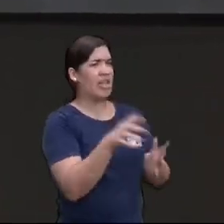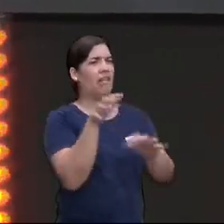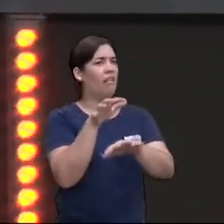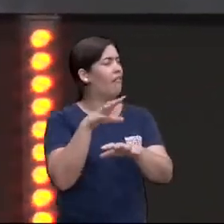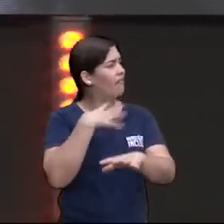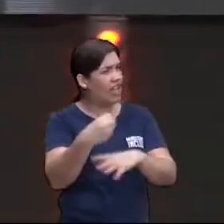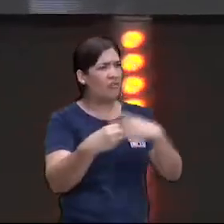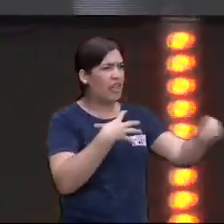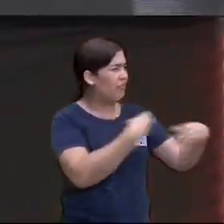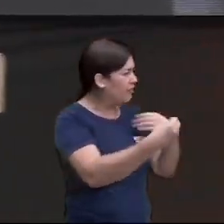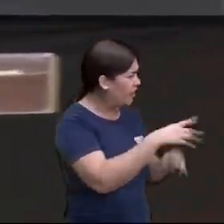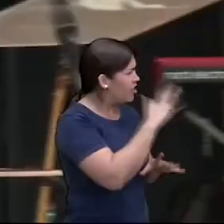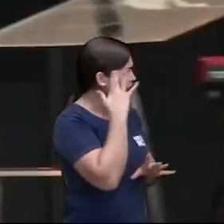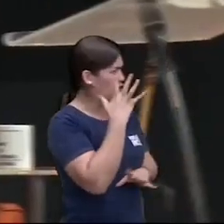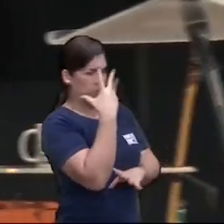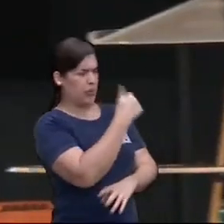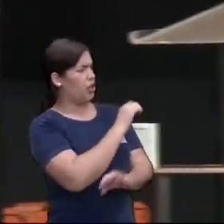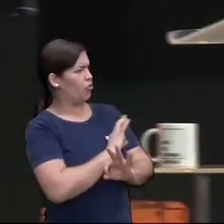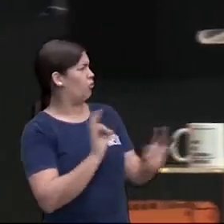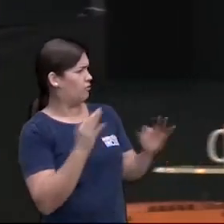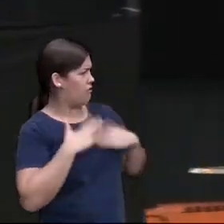Você acha que bonito o lance? Está tranquilo.